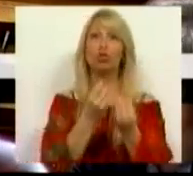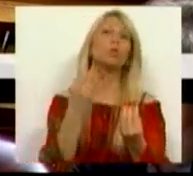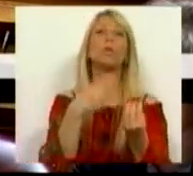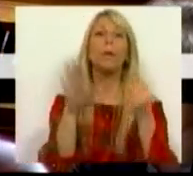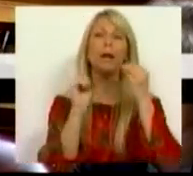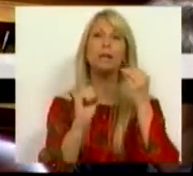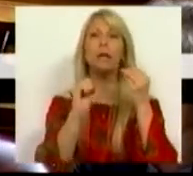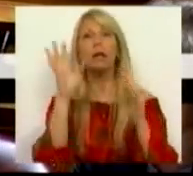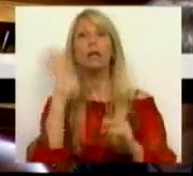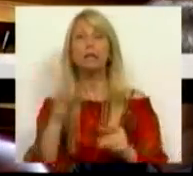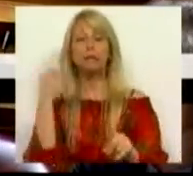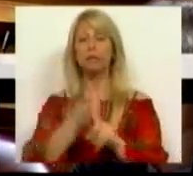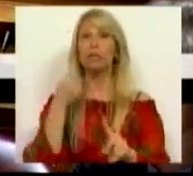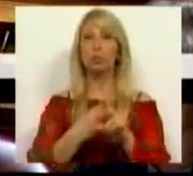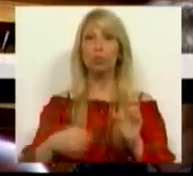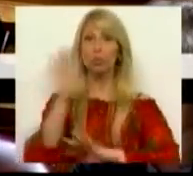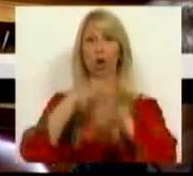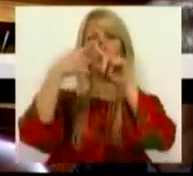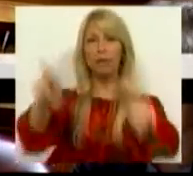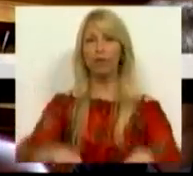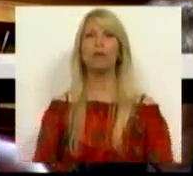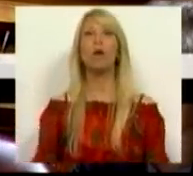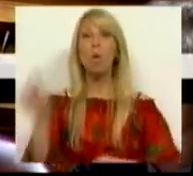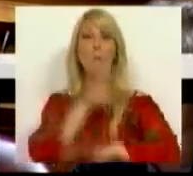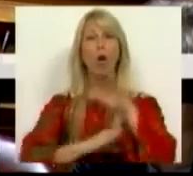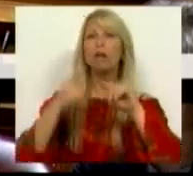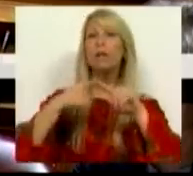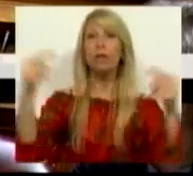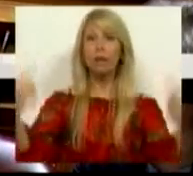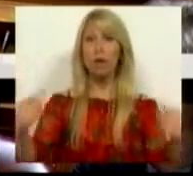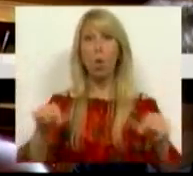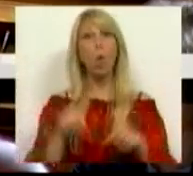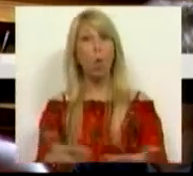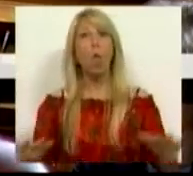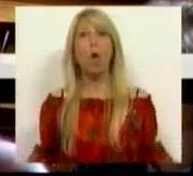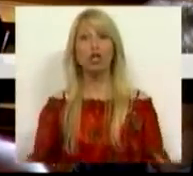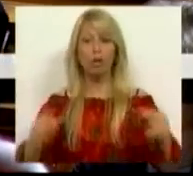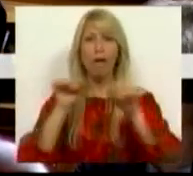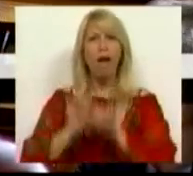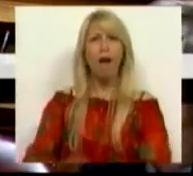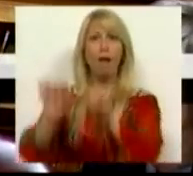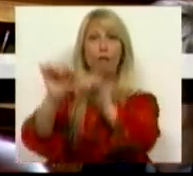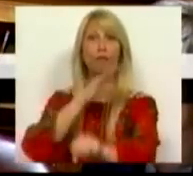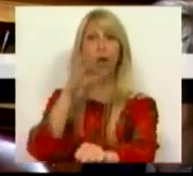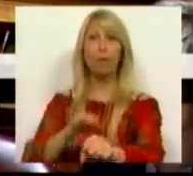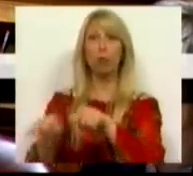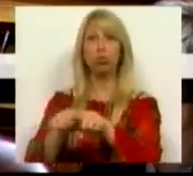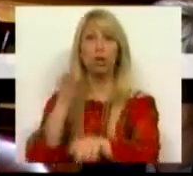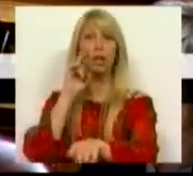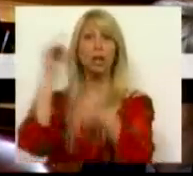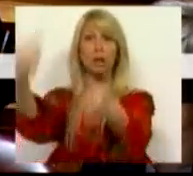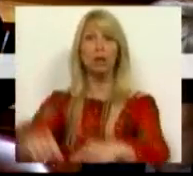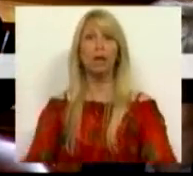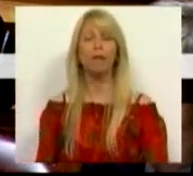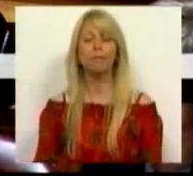tentativa de lutar por uma Europa diferente, uma Europa diferente daquela que existe hoje e daquela que a sua família política defende. Portanto, Sr.